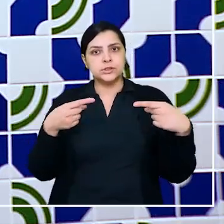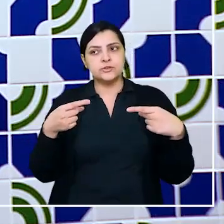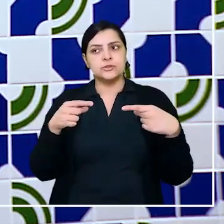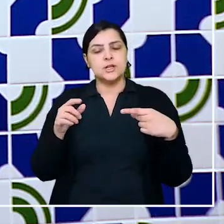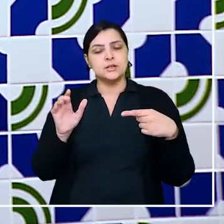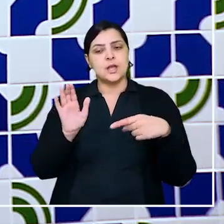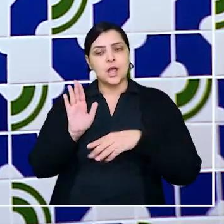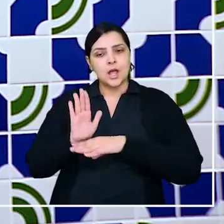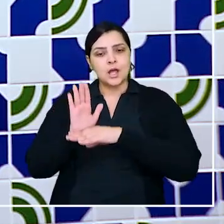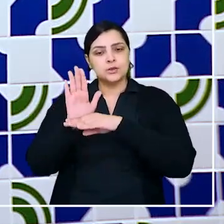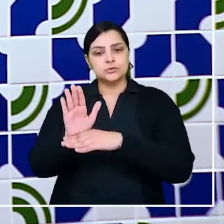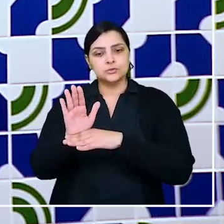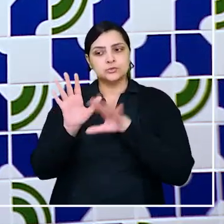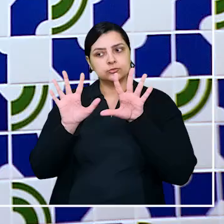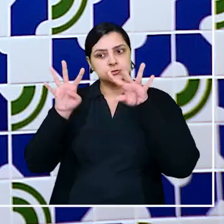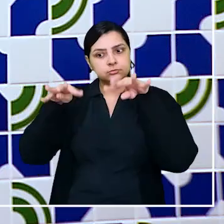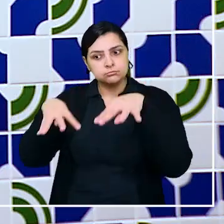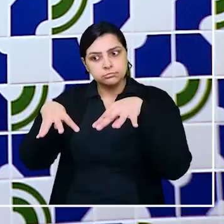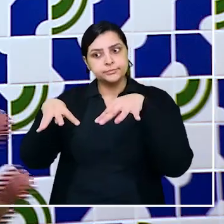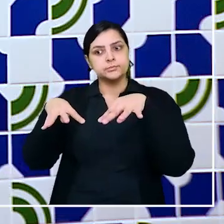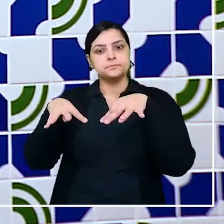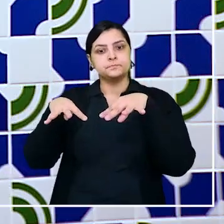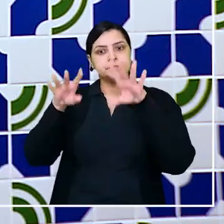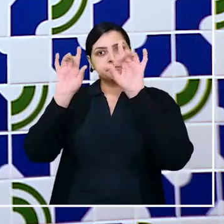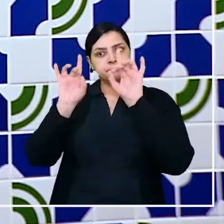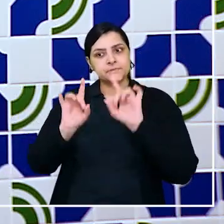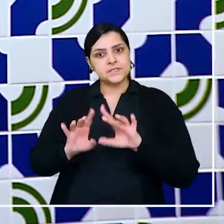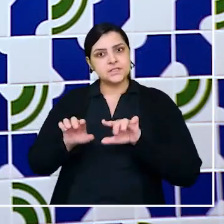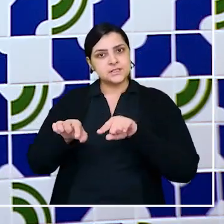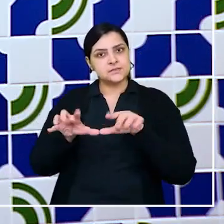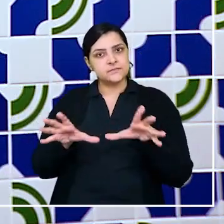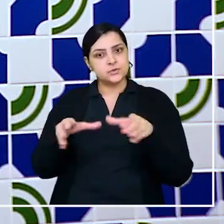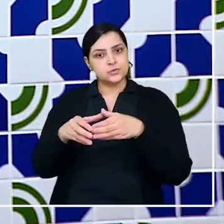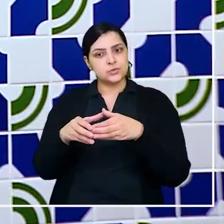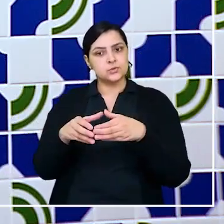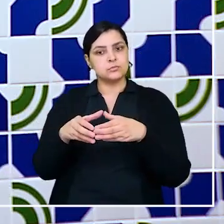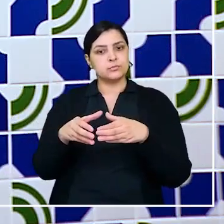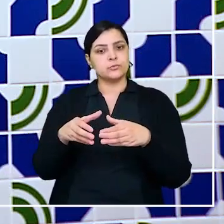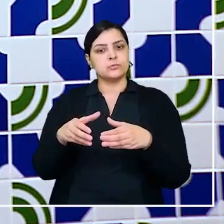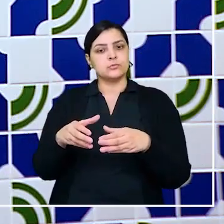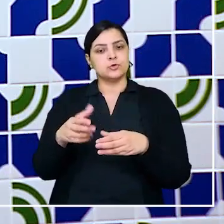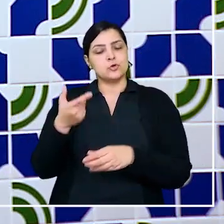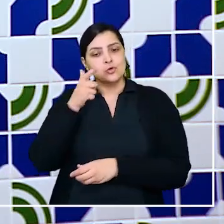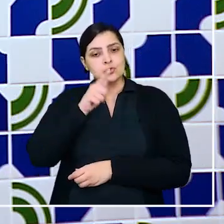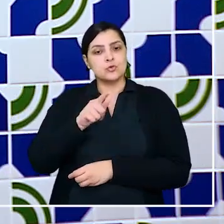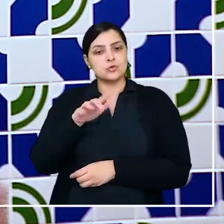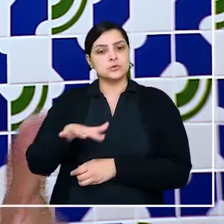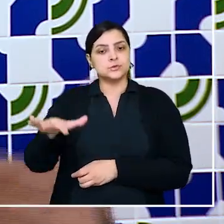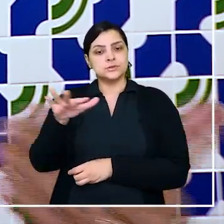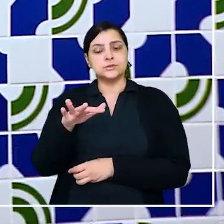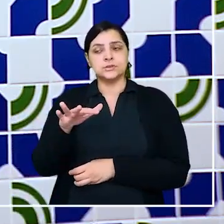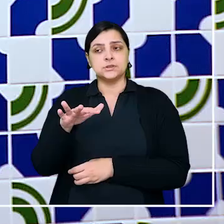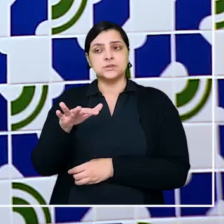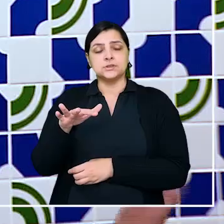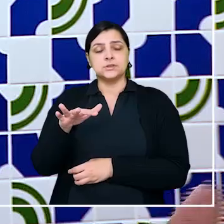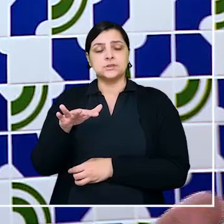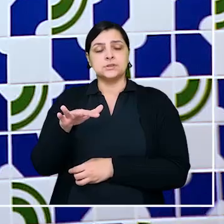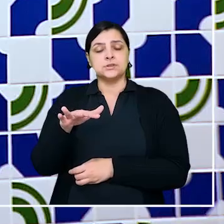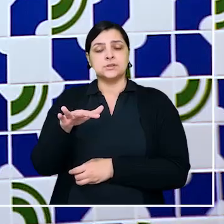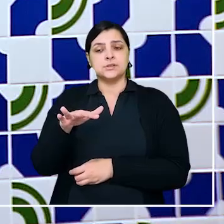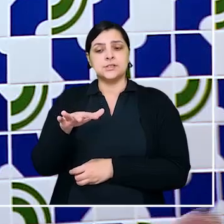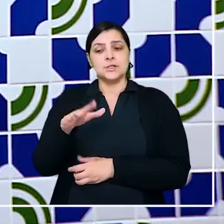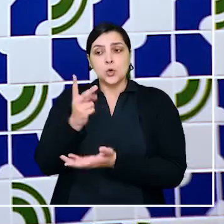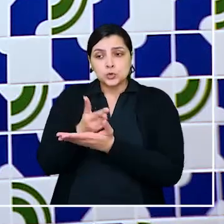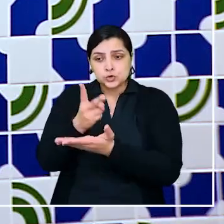que lancem uma visibilidade específica para esses grupos a fim de que não se perpetue essa